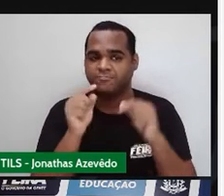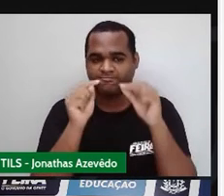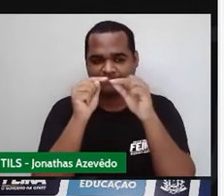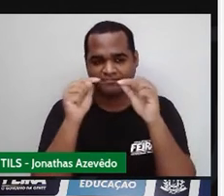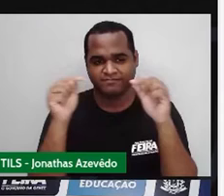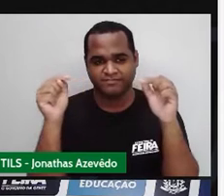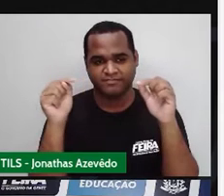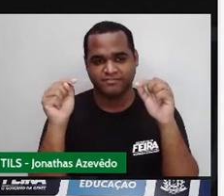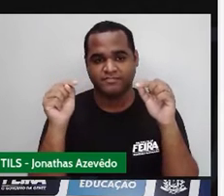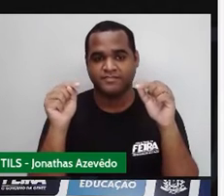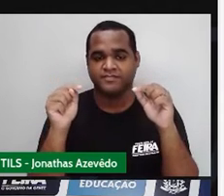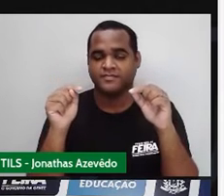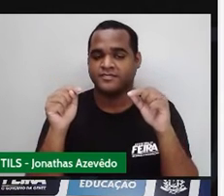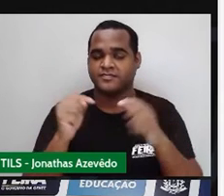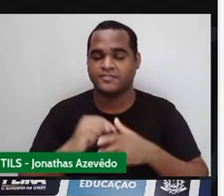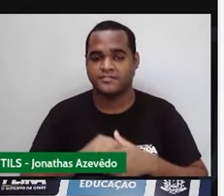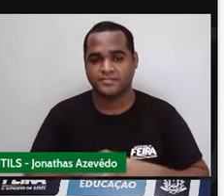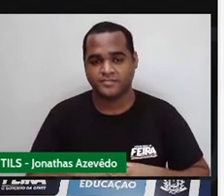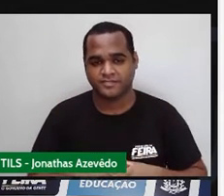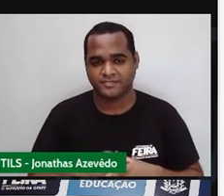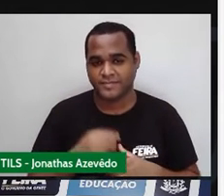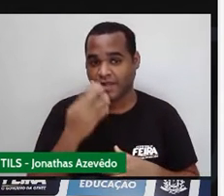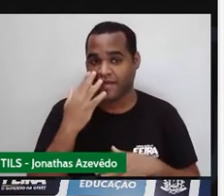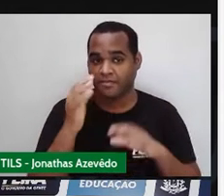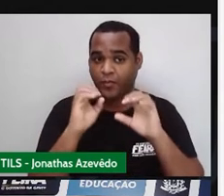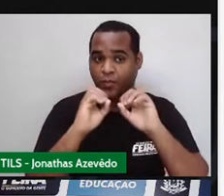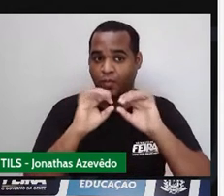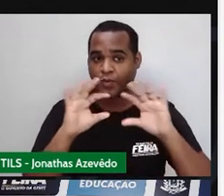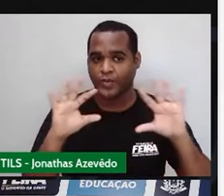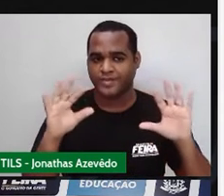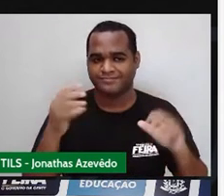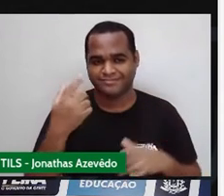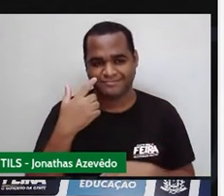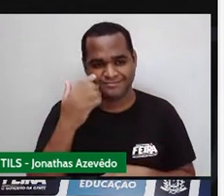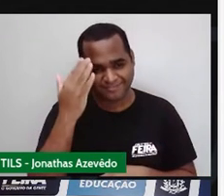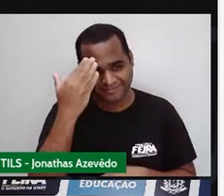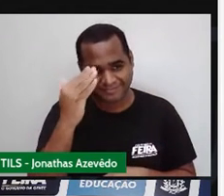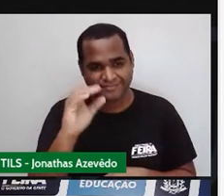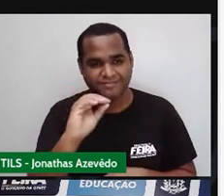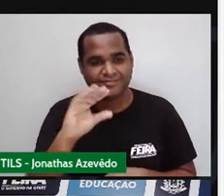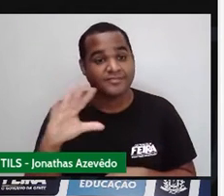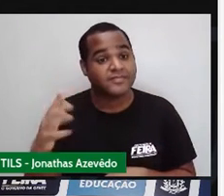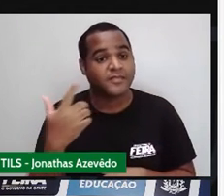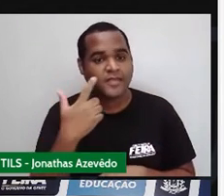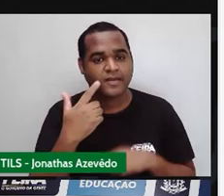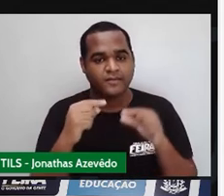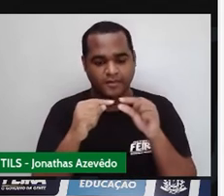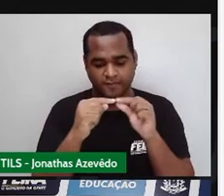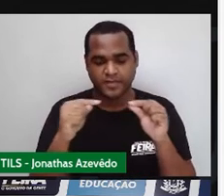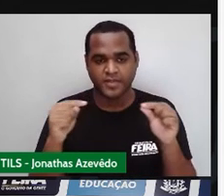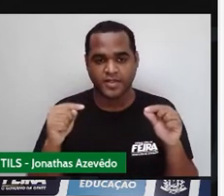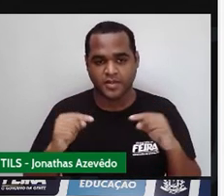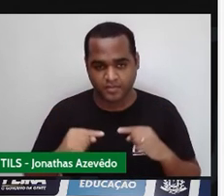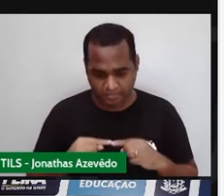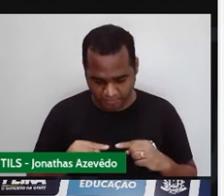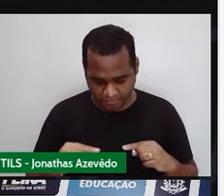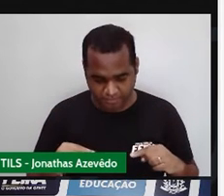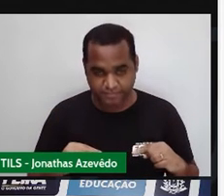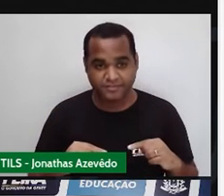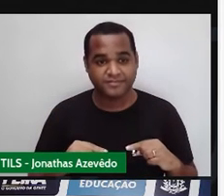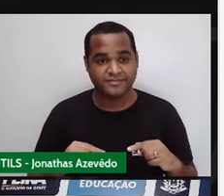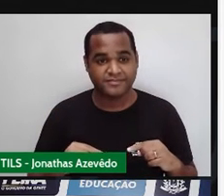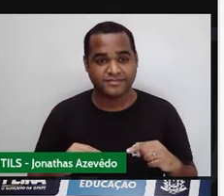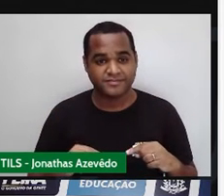deixar ele um pouquinho mais em evidência. Esse lado vermelho é oposto a esse lado de baixo.